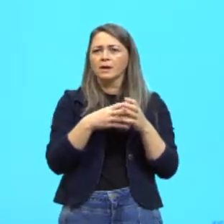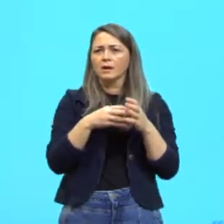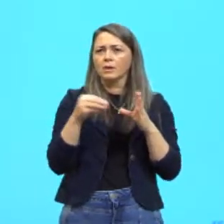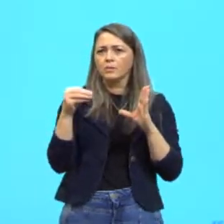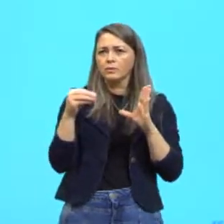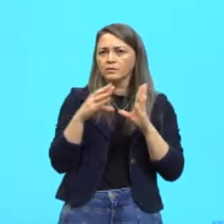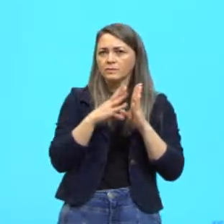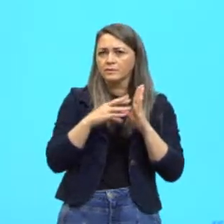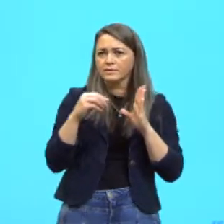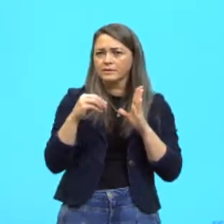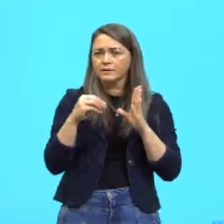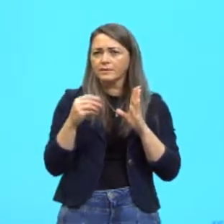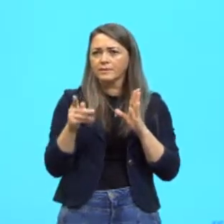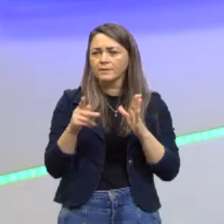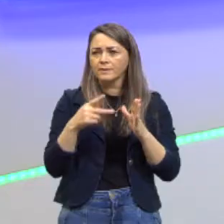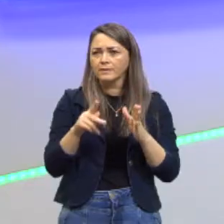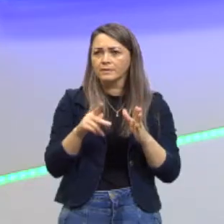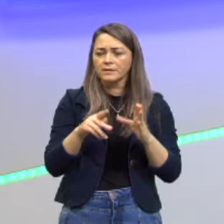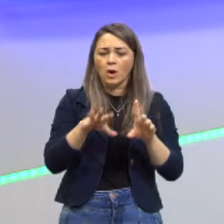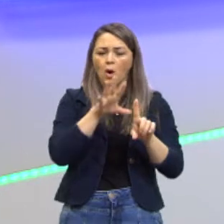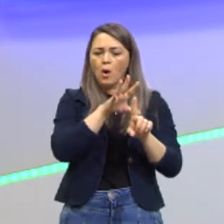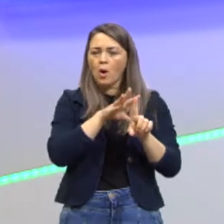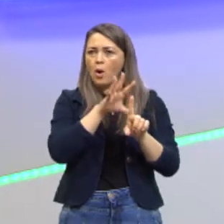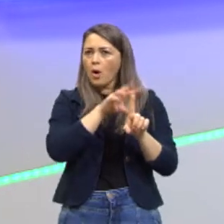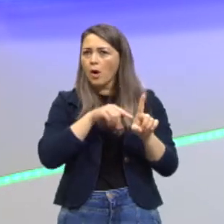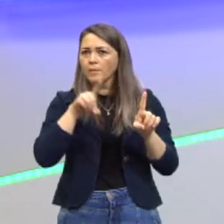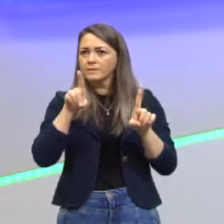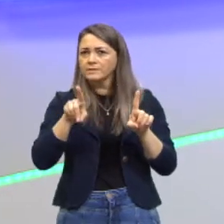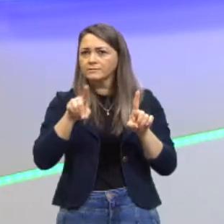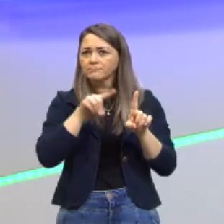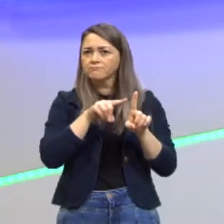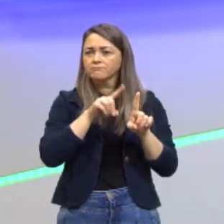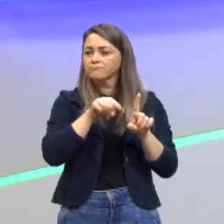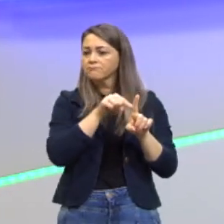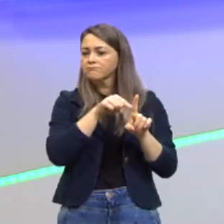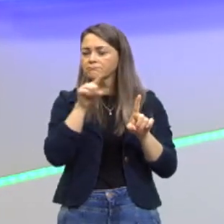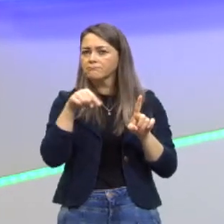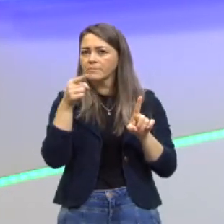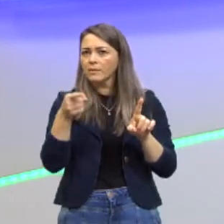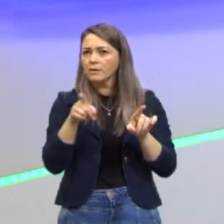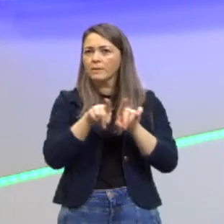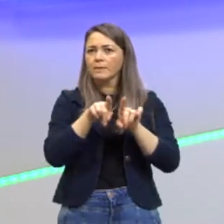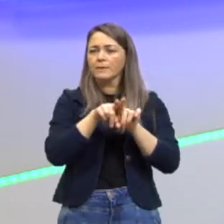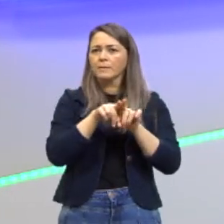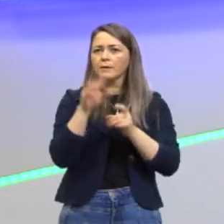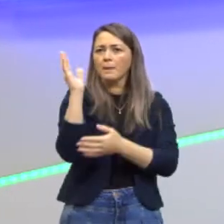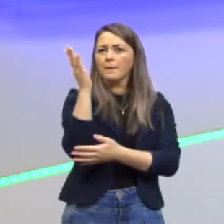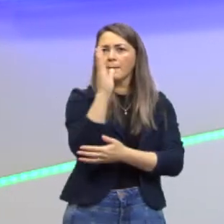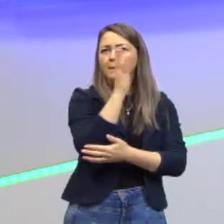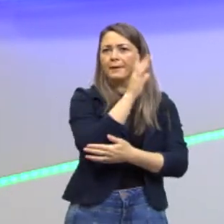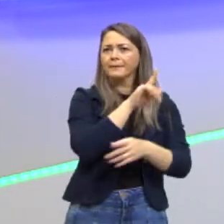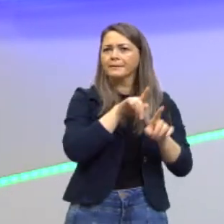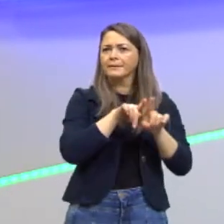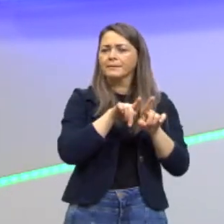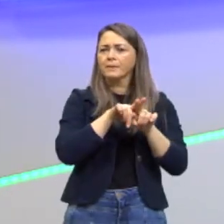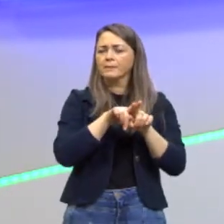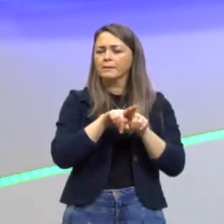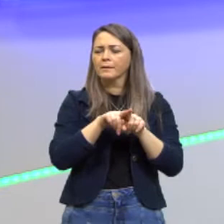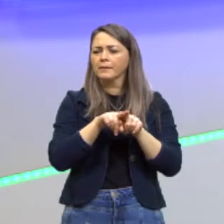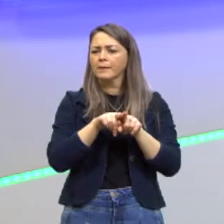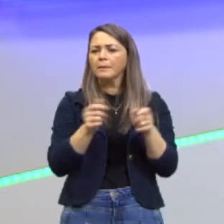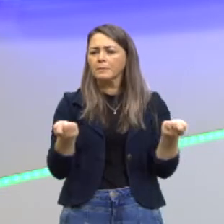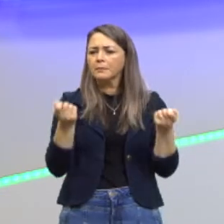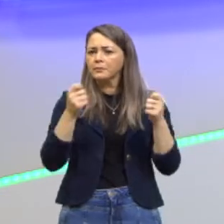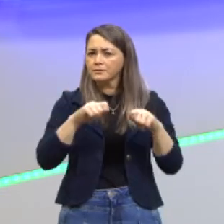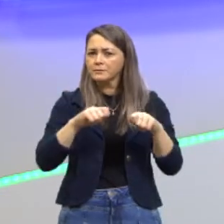são cópias umas das outras. Quando nós falamos de plantas também, né? É possível que